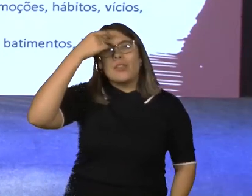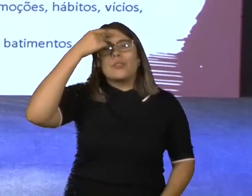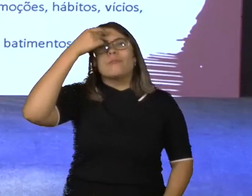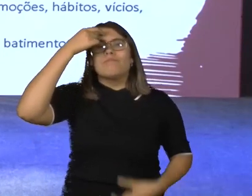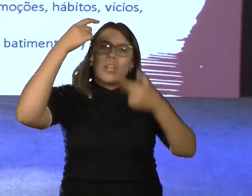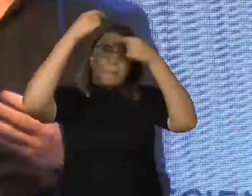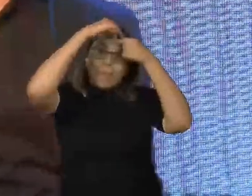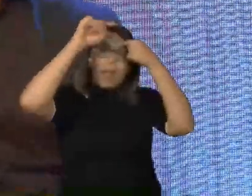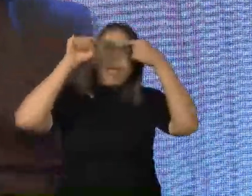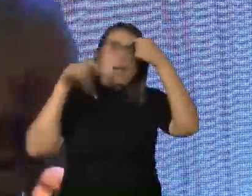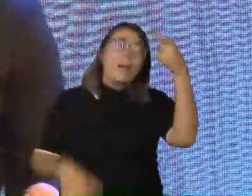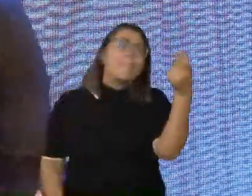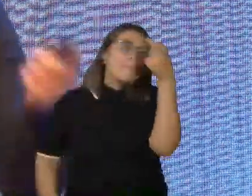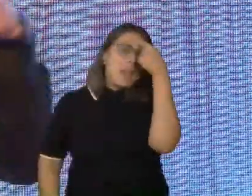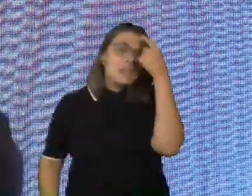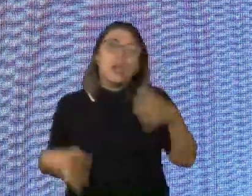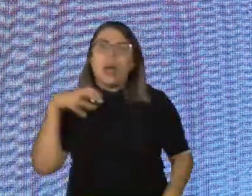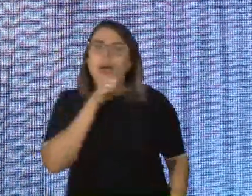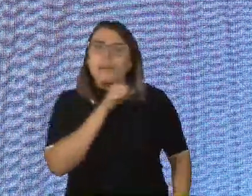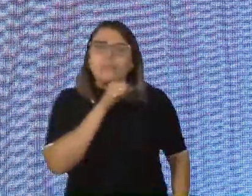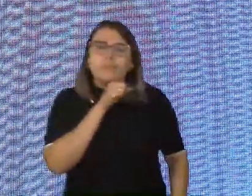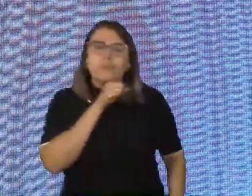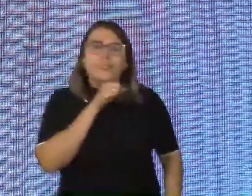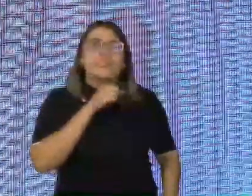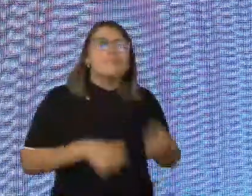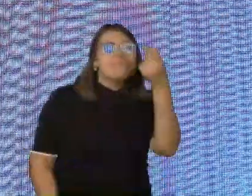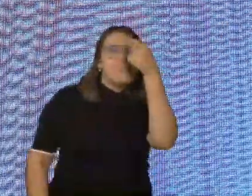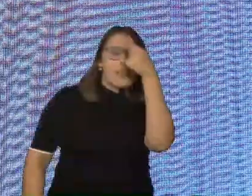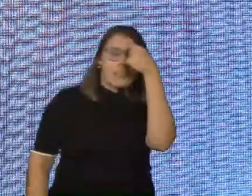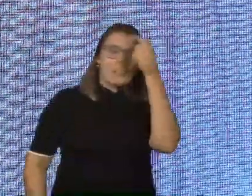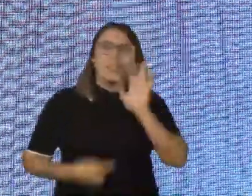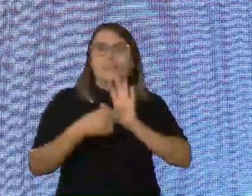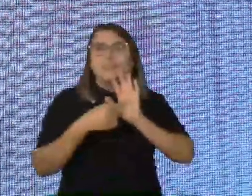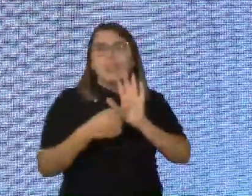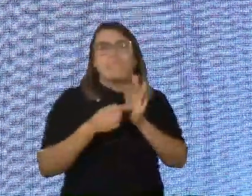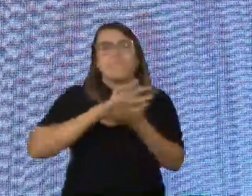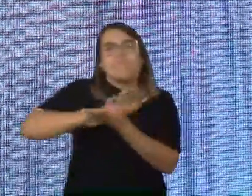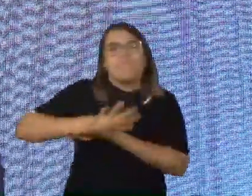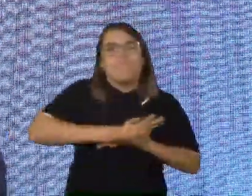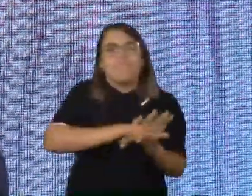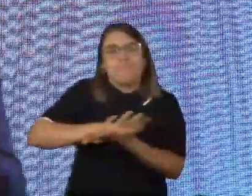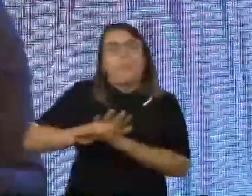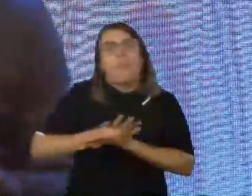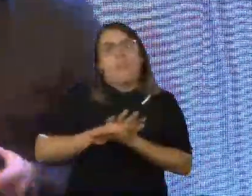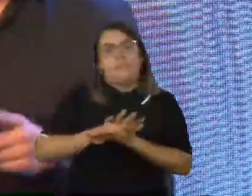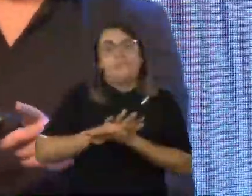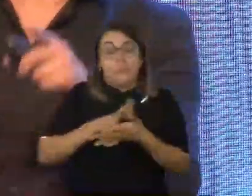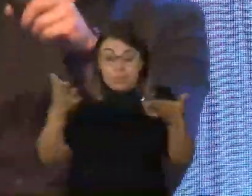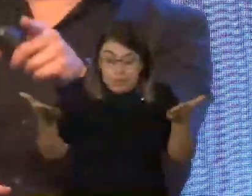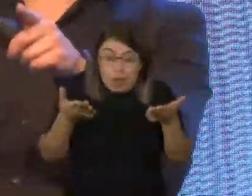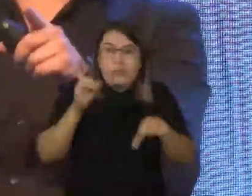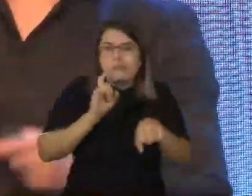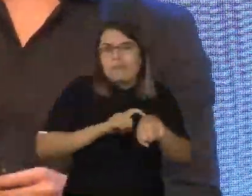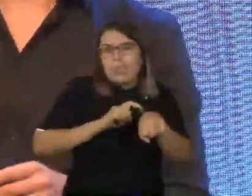racional, a de curto prazo. Mas é essa mente consciente que é a mais preconceituosa. É aquela que, nesse momento, provavelmente